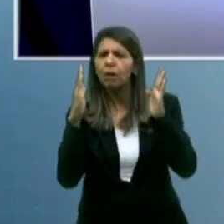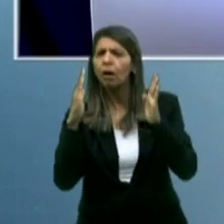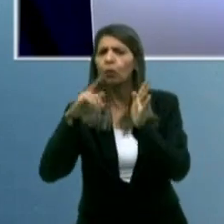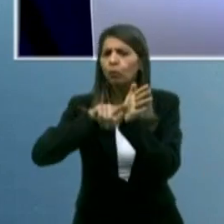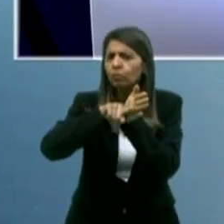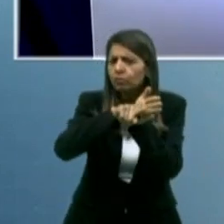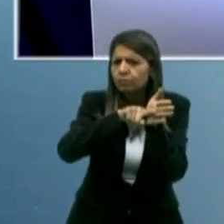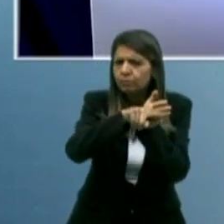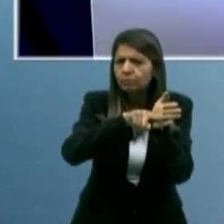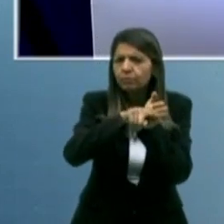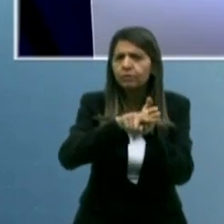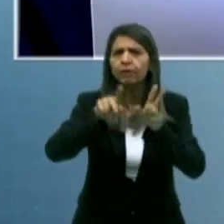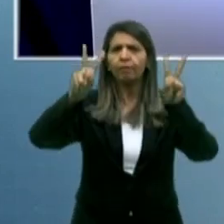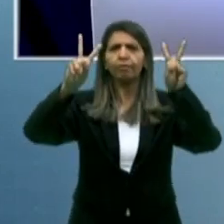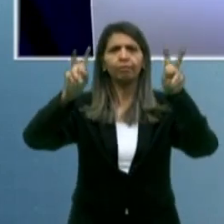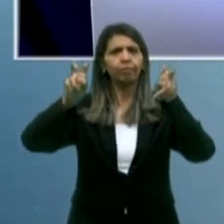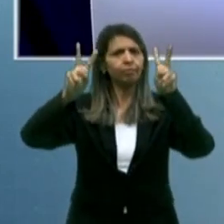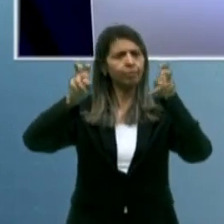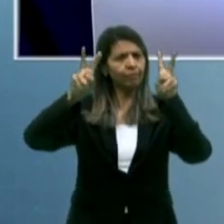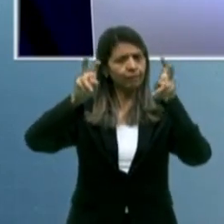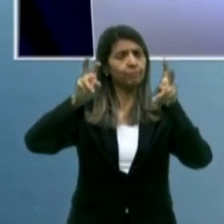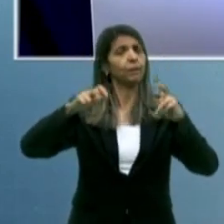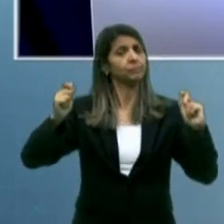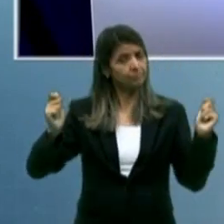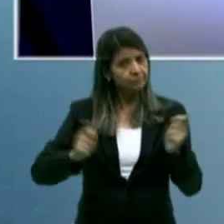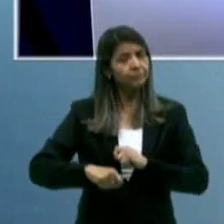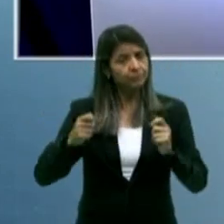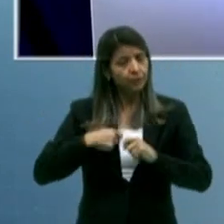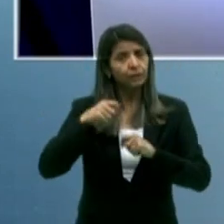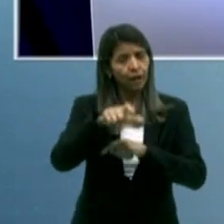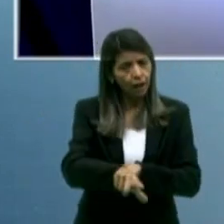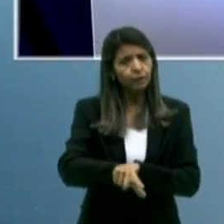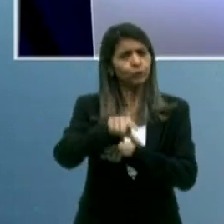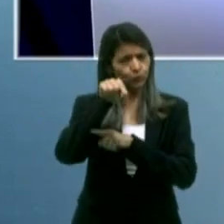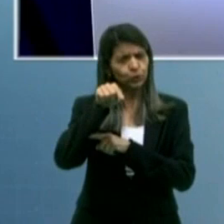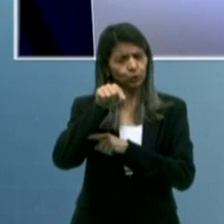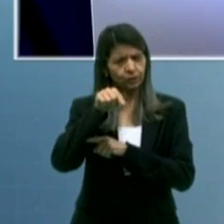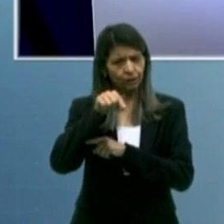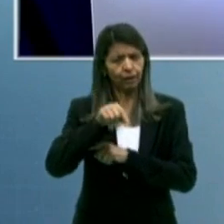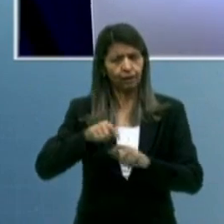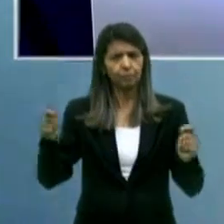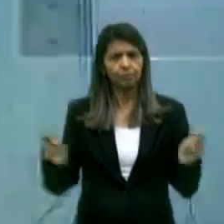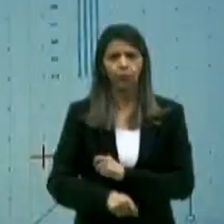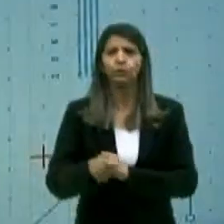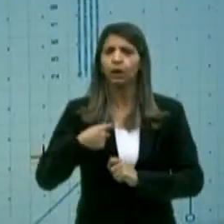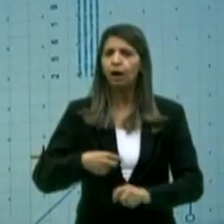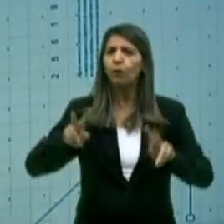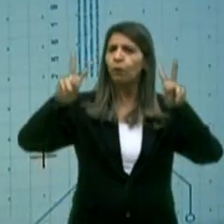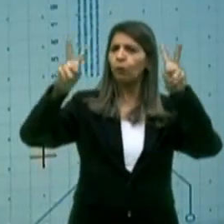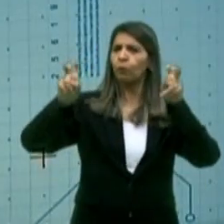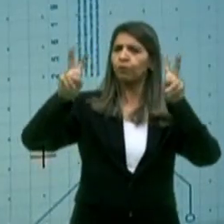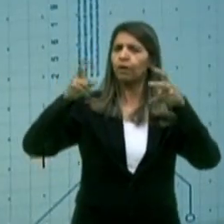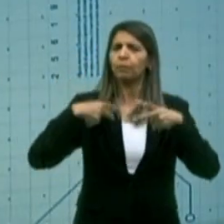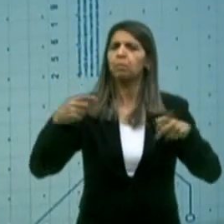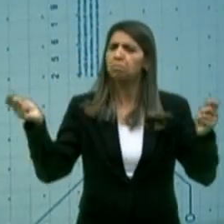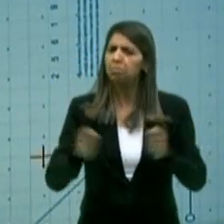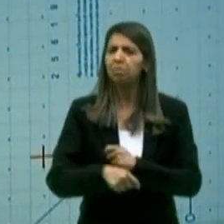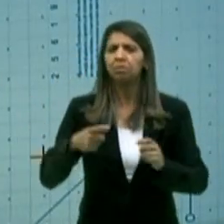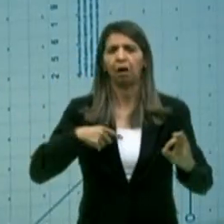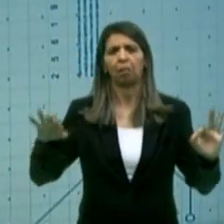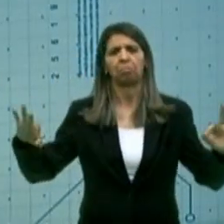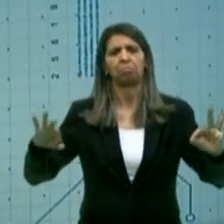perguntas terão temas que a gente vai sortear, tá certo? Os temas da pergunta para que depois o